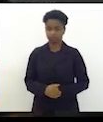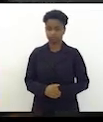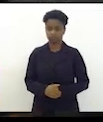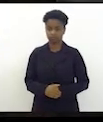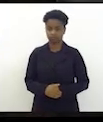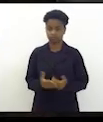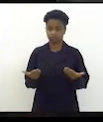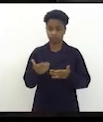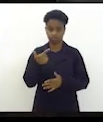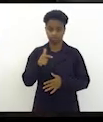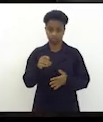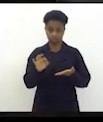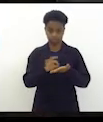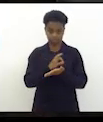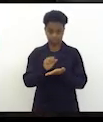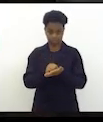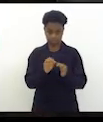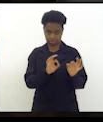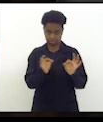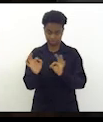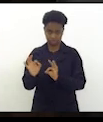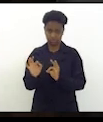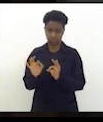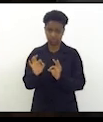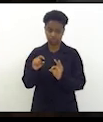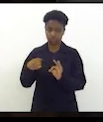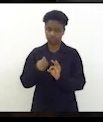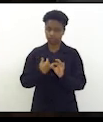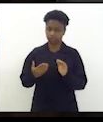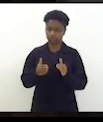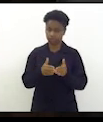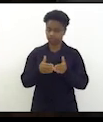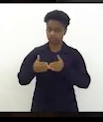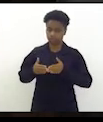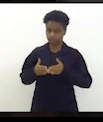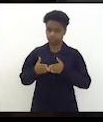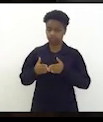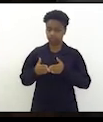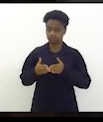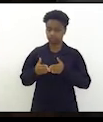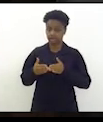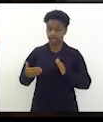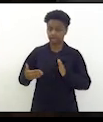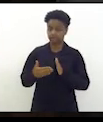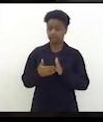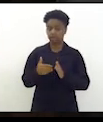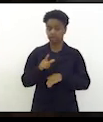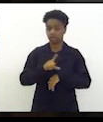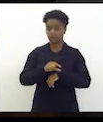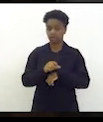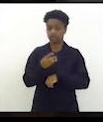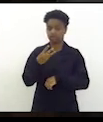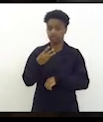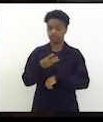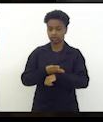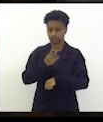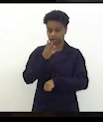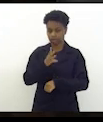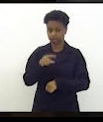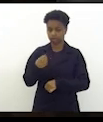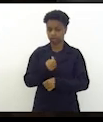não havendo mais orador escrito a presidência suspende a sessão até as 15 horas quando